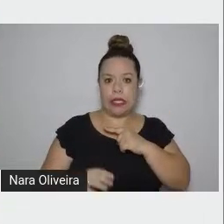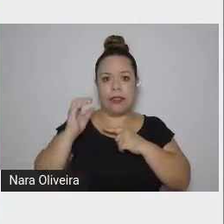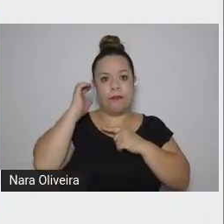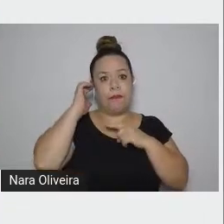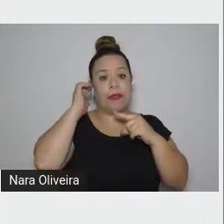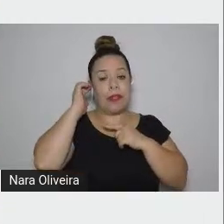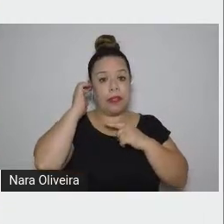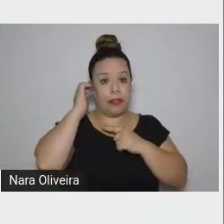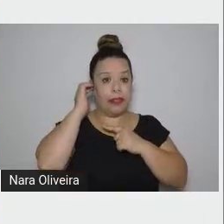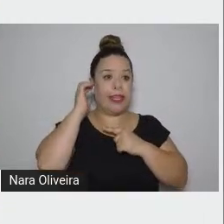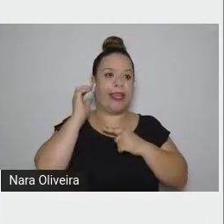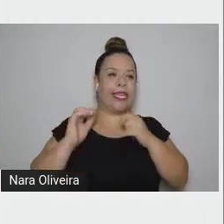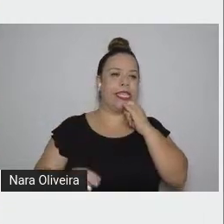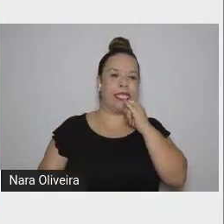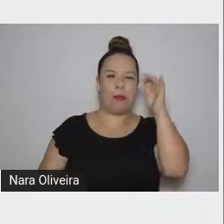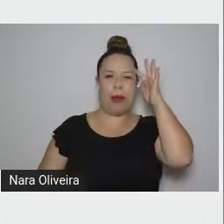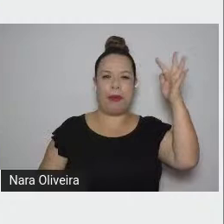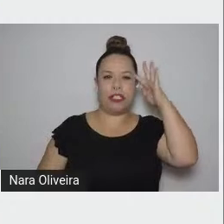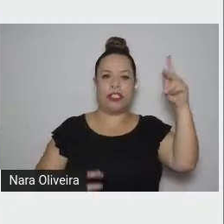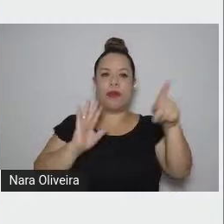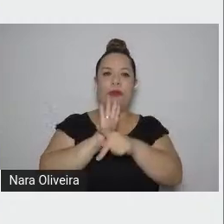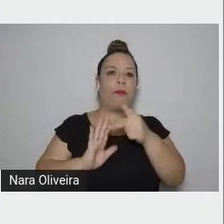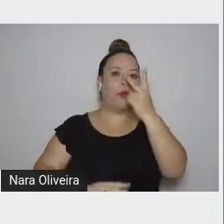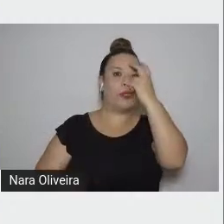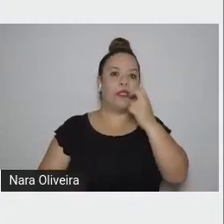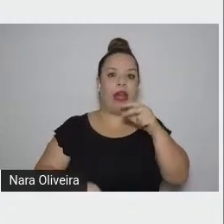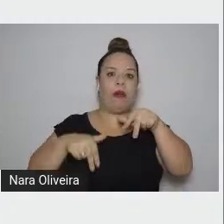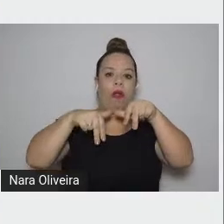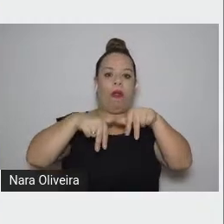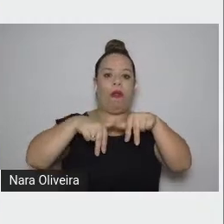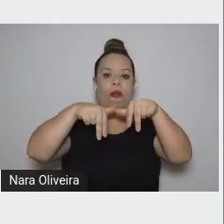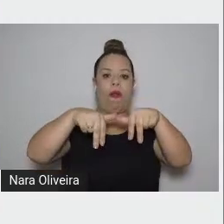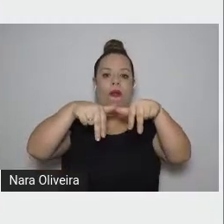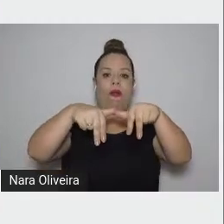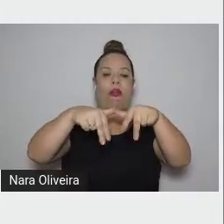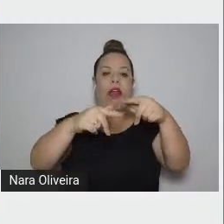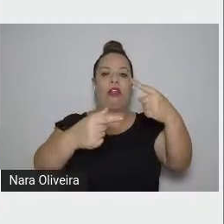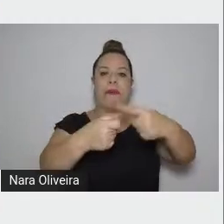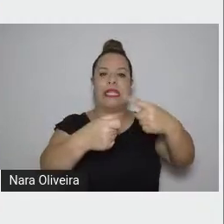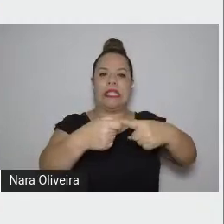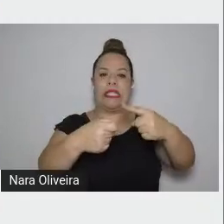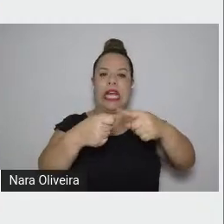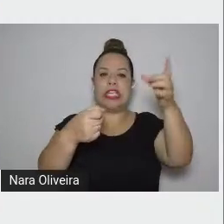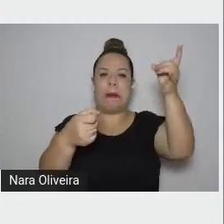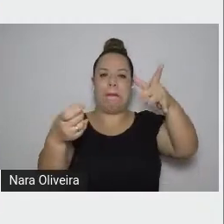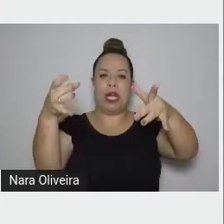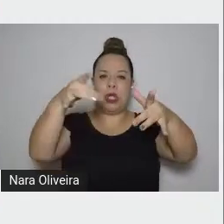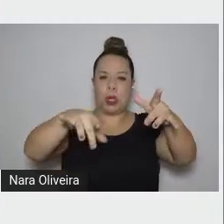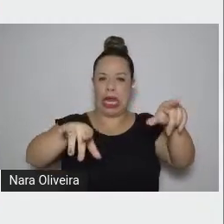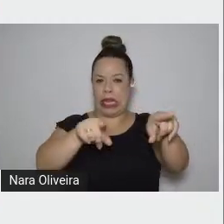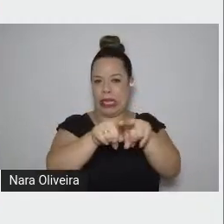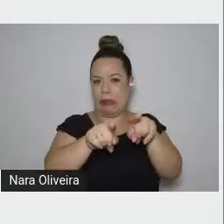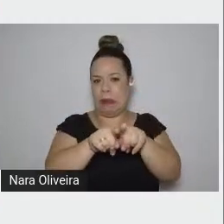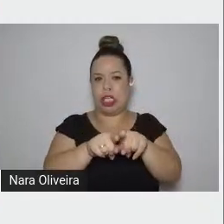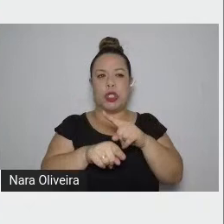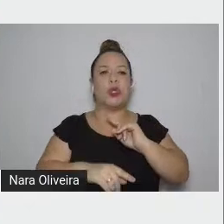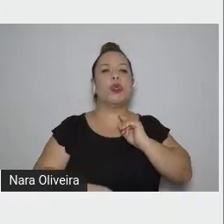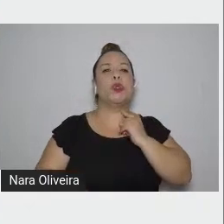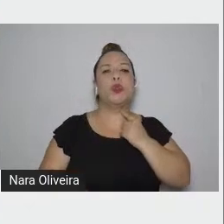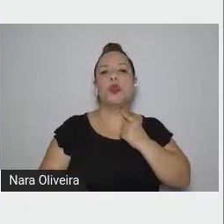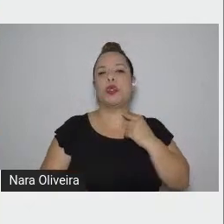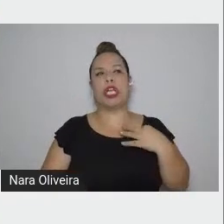caminhando pela cidade abandonada e imunda e o banho lustral das mulheres sob a chuva.